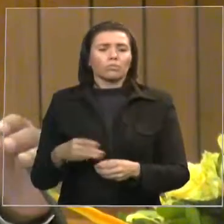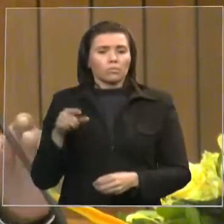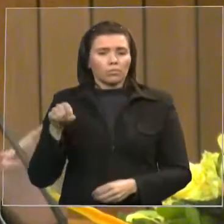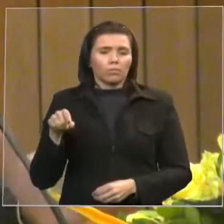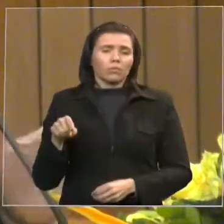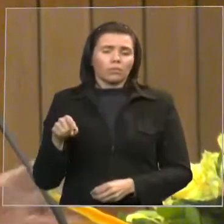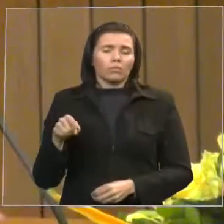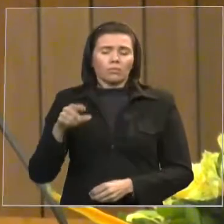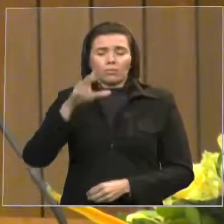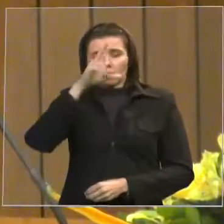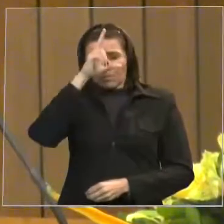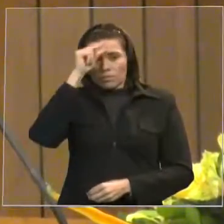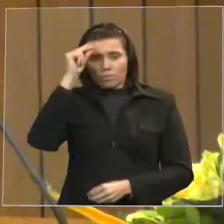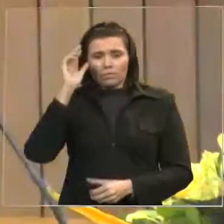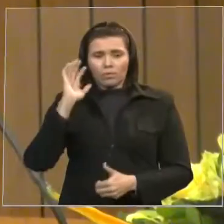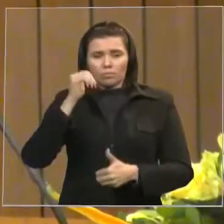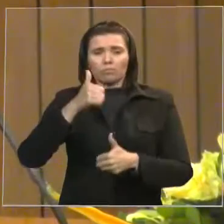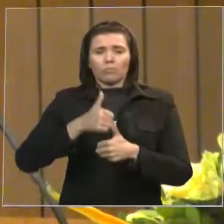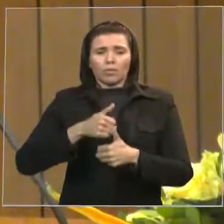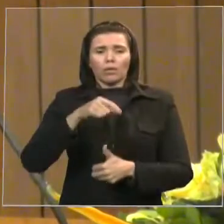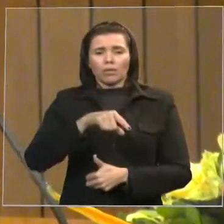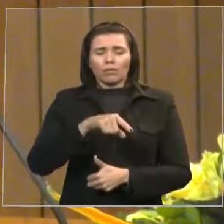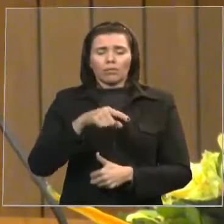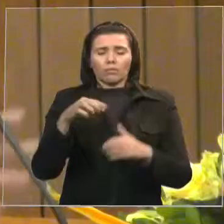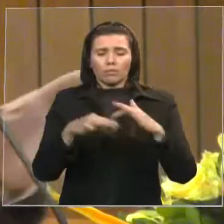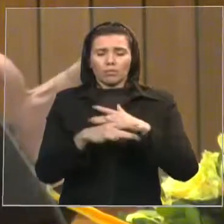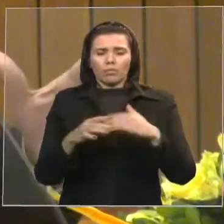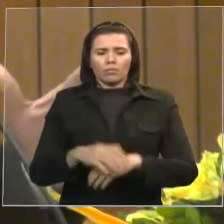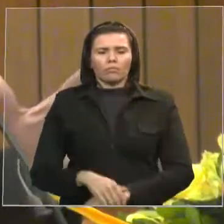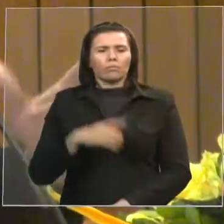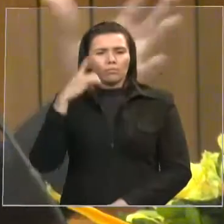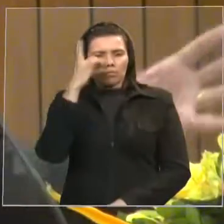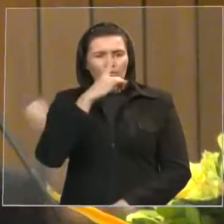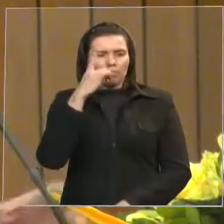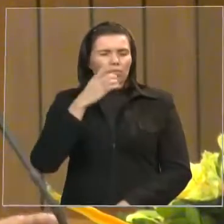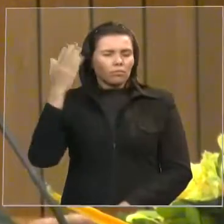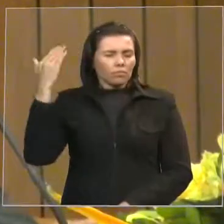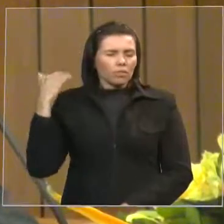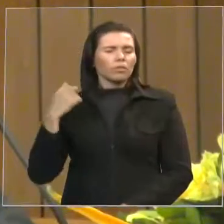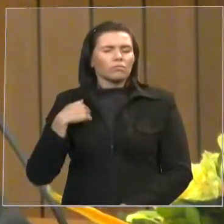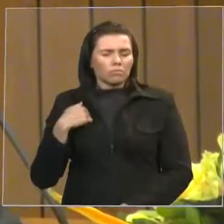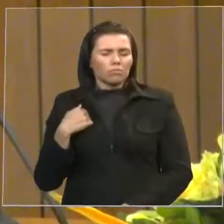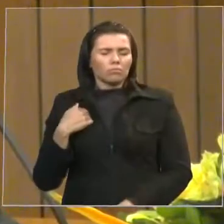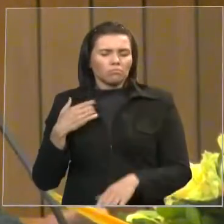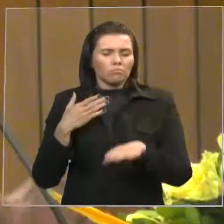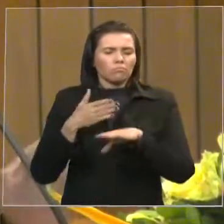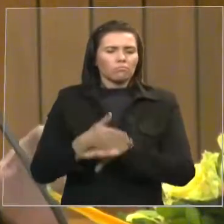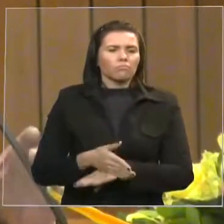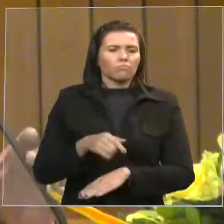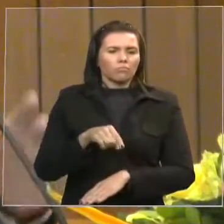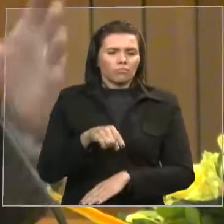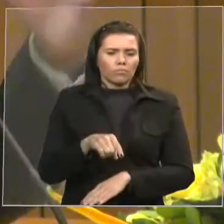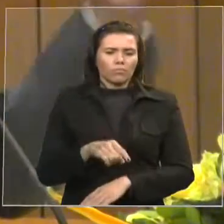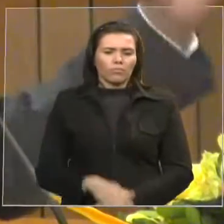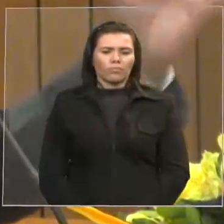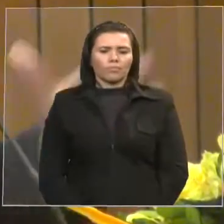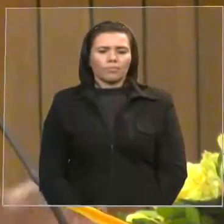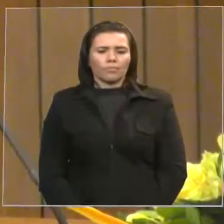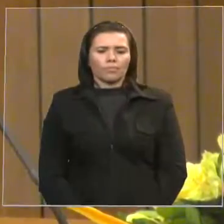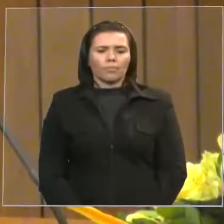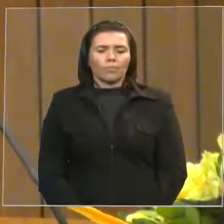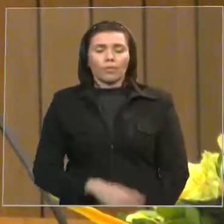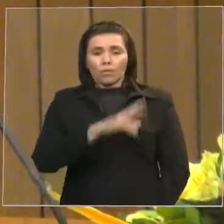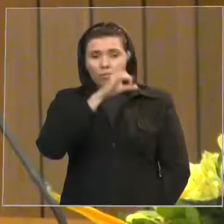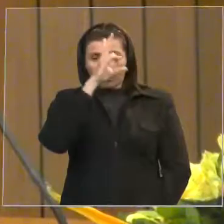estive inclusive lá na oportunidade que o prefeito fez um grande